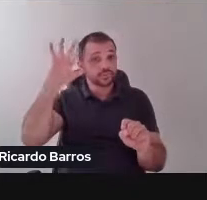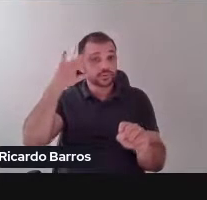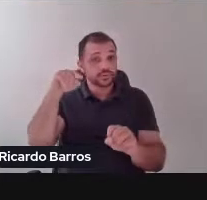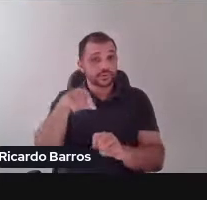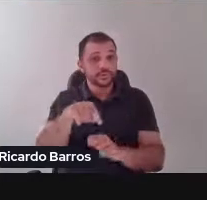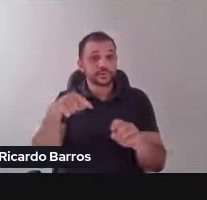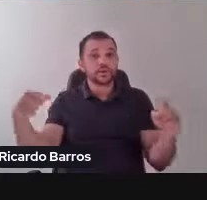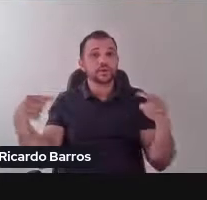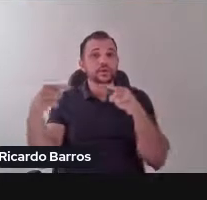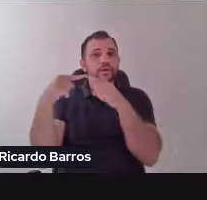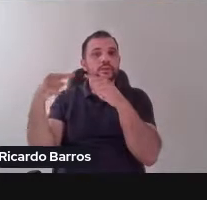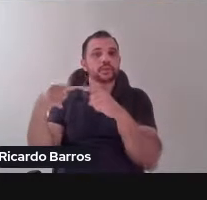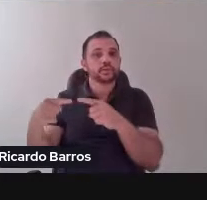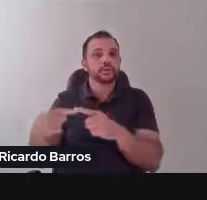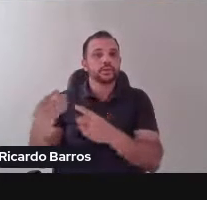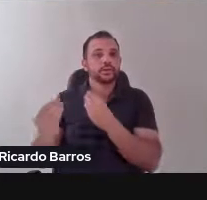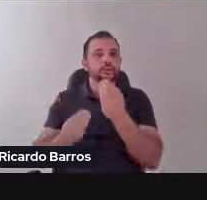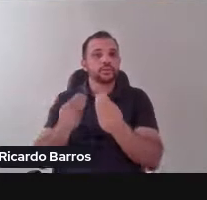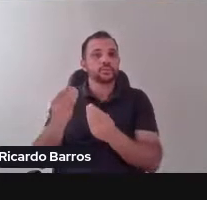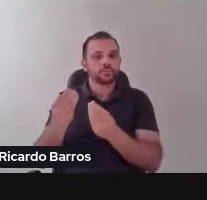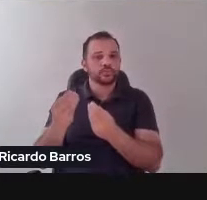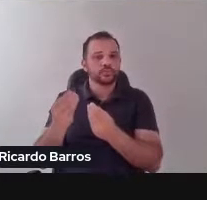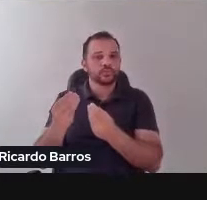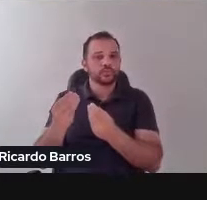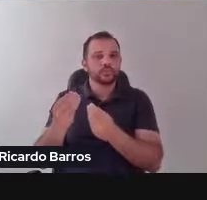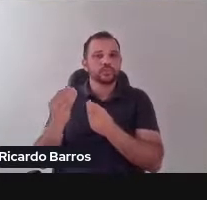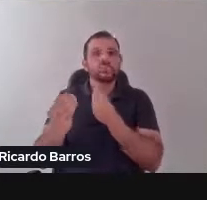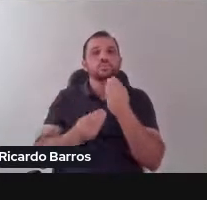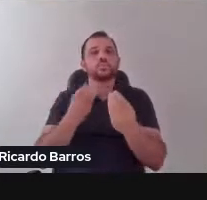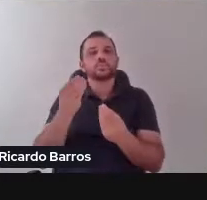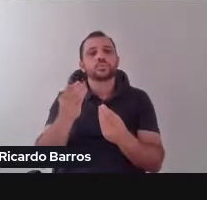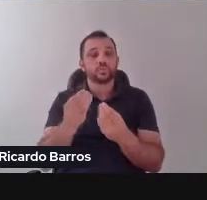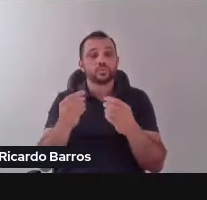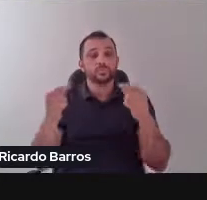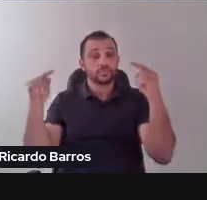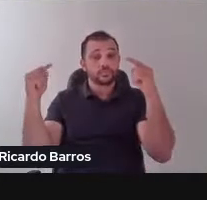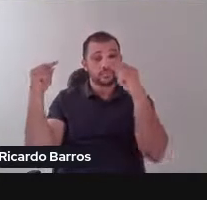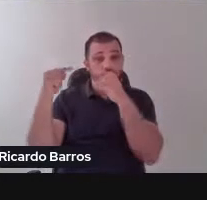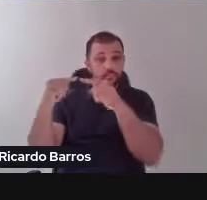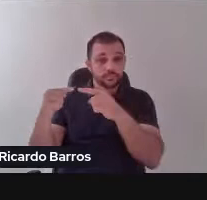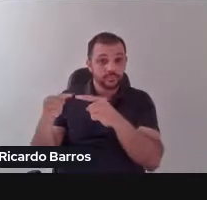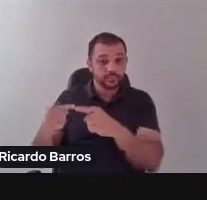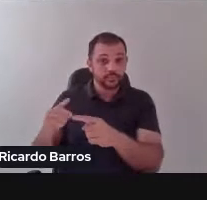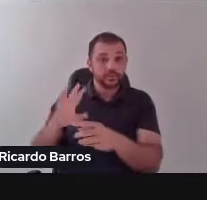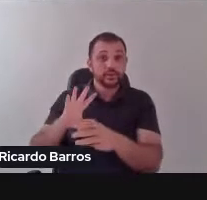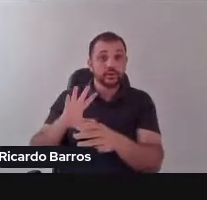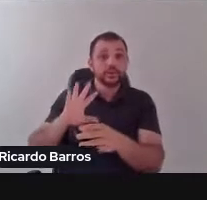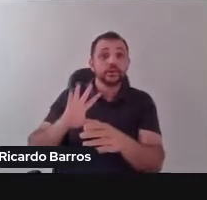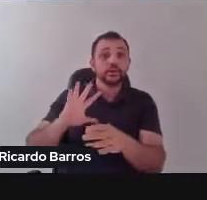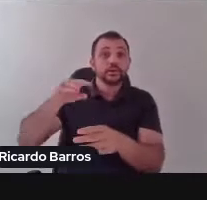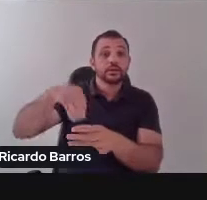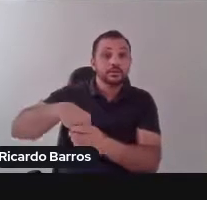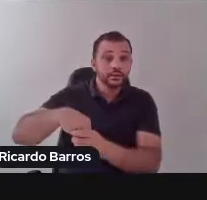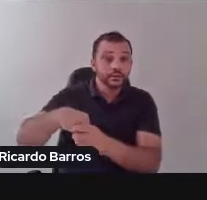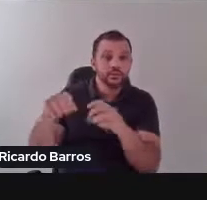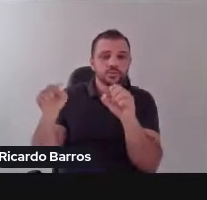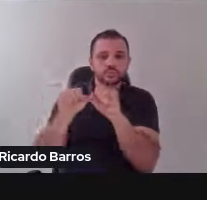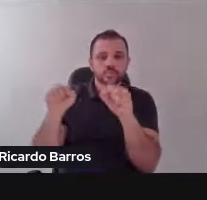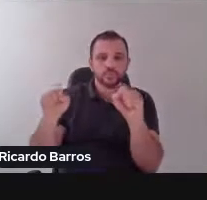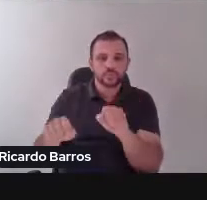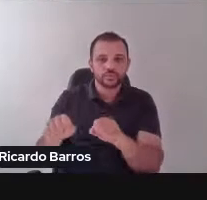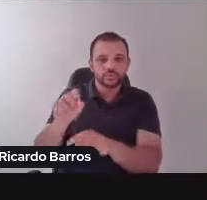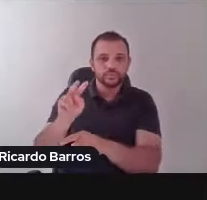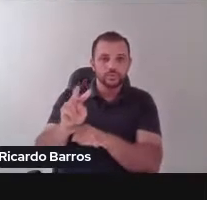aplicação. Em que sentido? Provençor em uma aplicação no âmbito dos sistemas protetivos